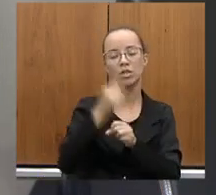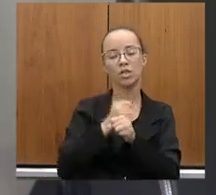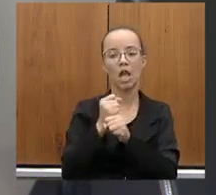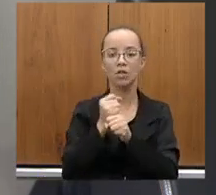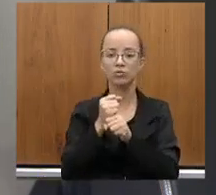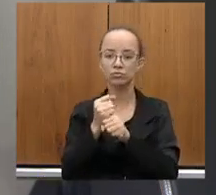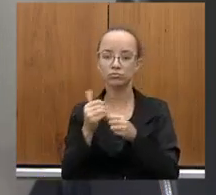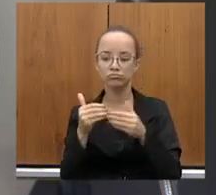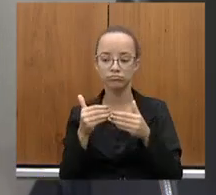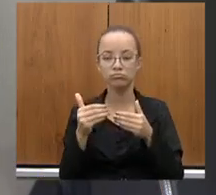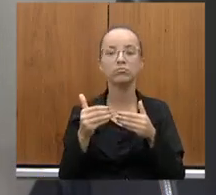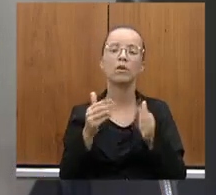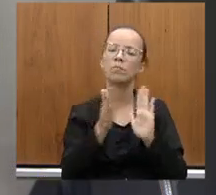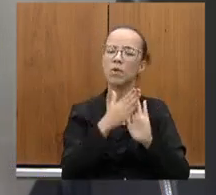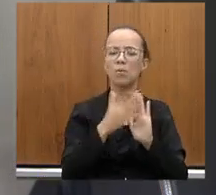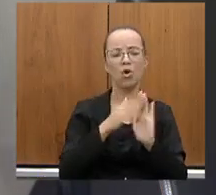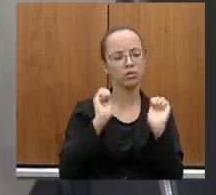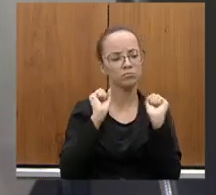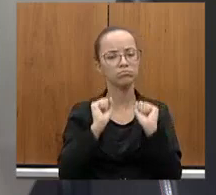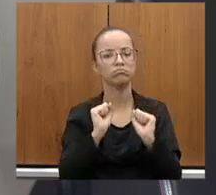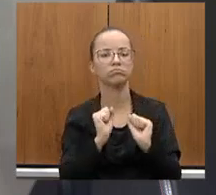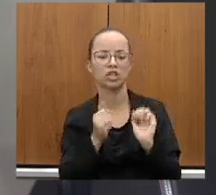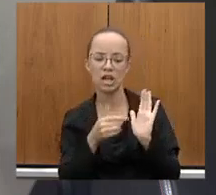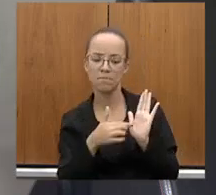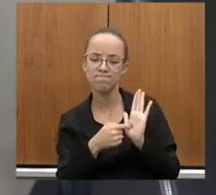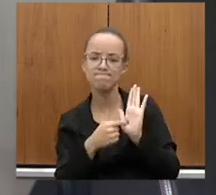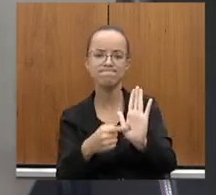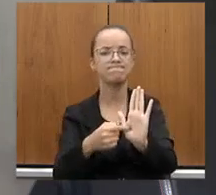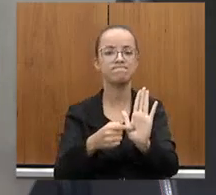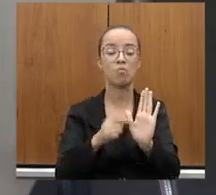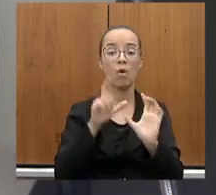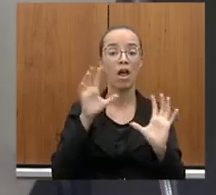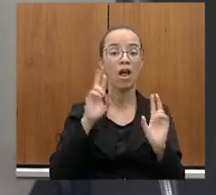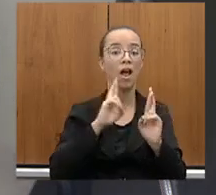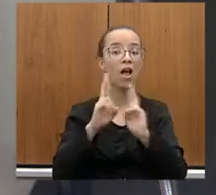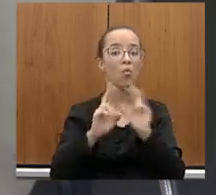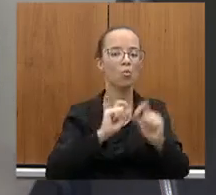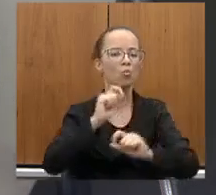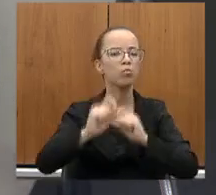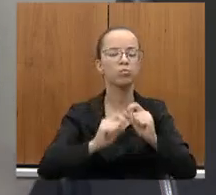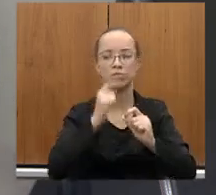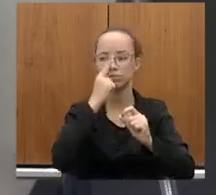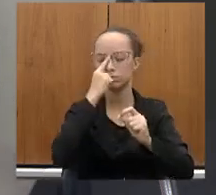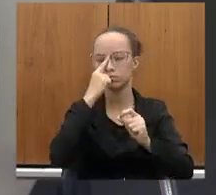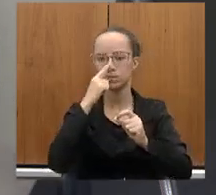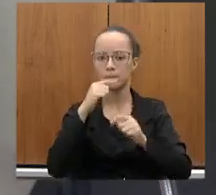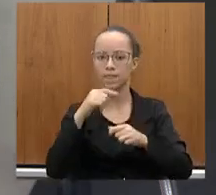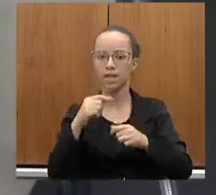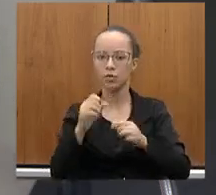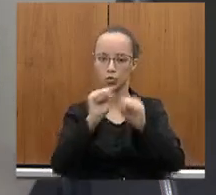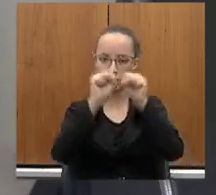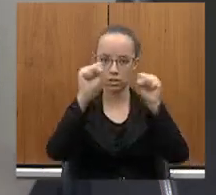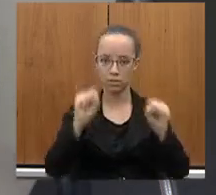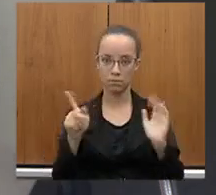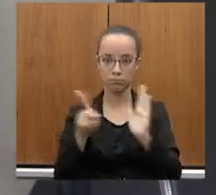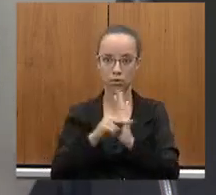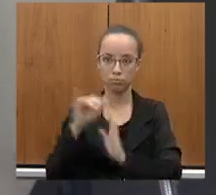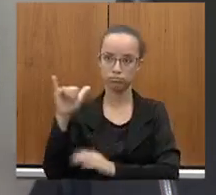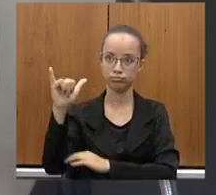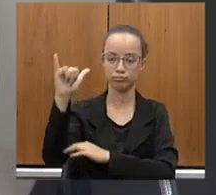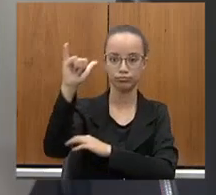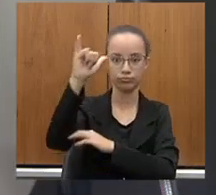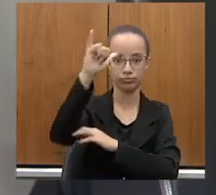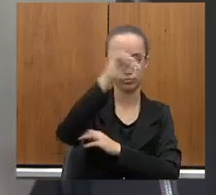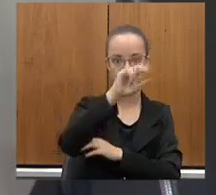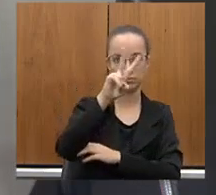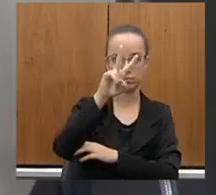que propostas também poderiam ser apresentadas em relação a todo o sistema viário dessa região metropolitana. Eu